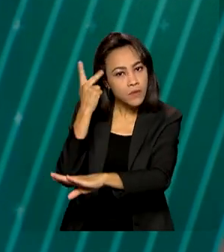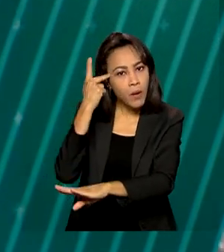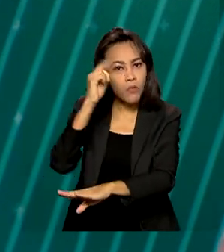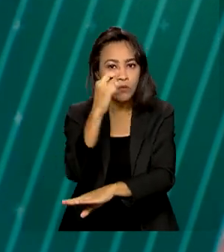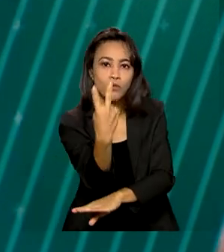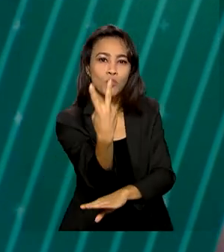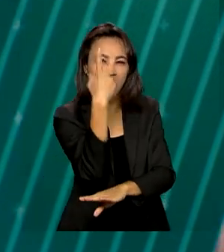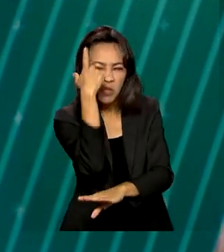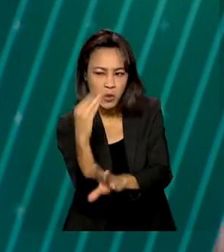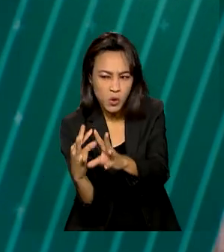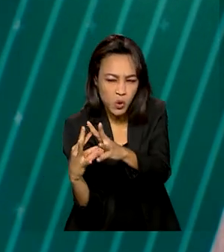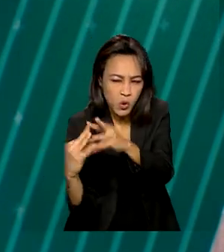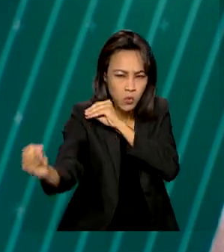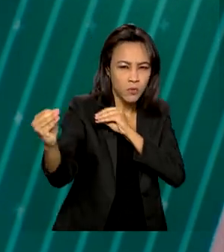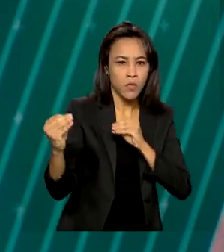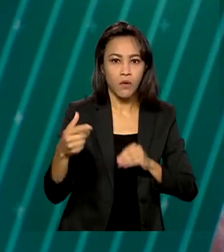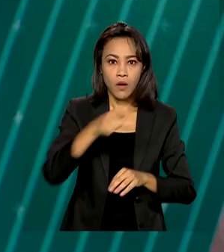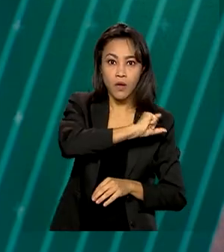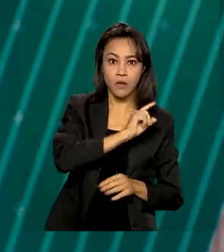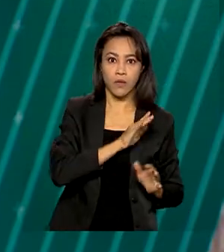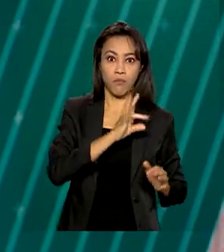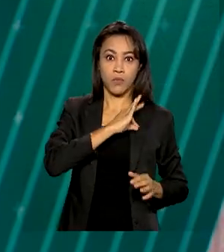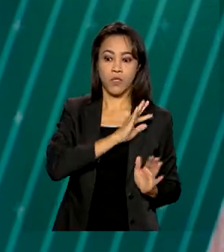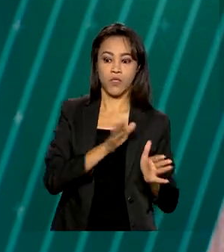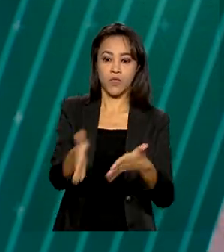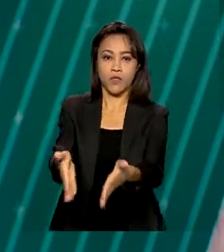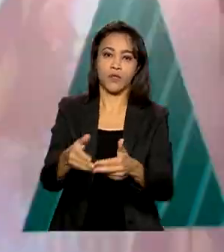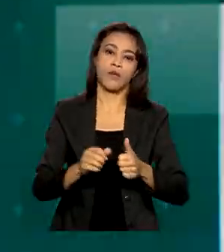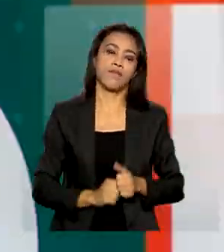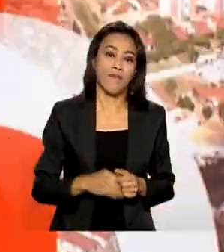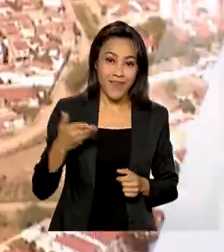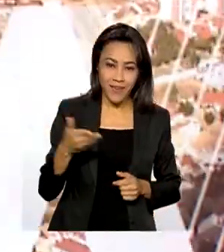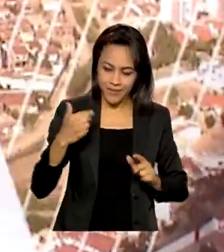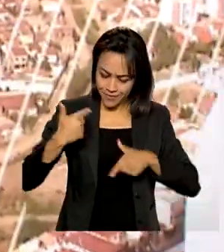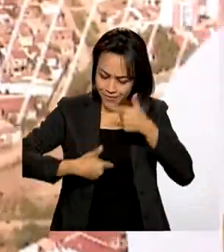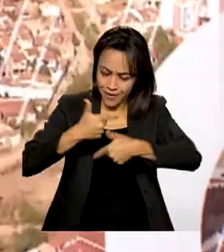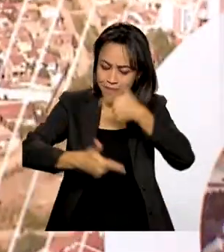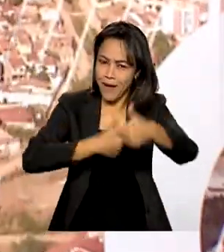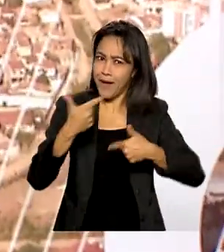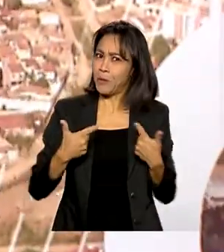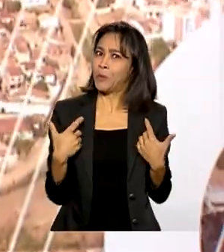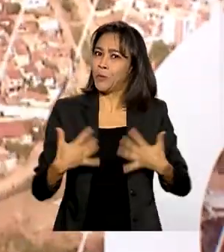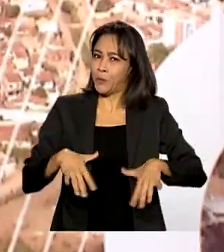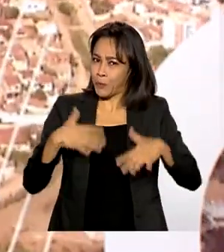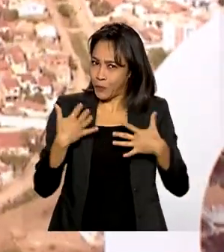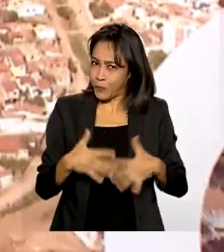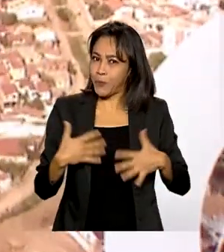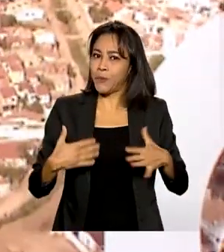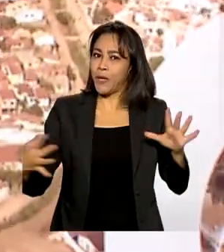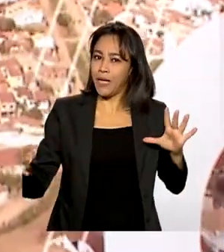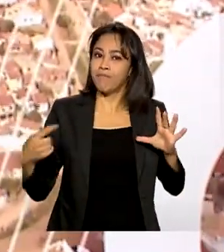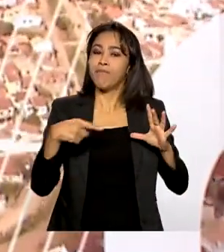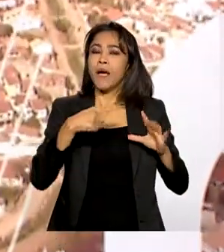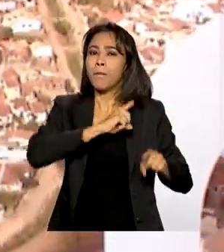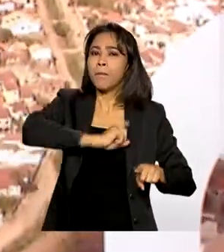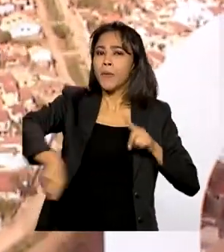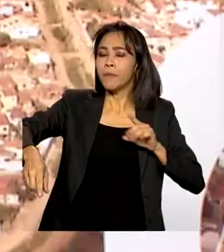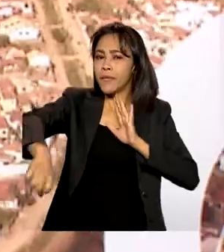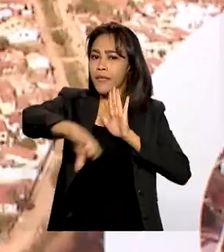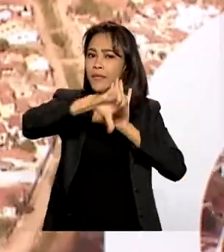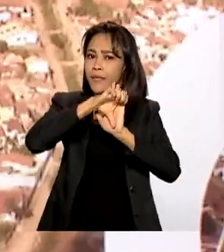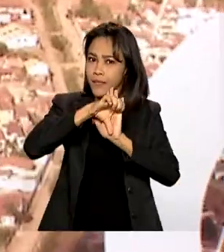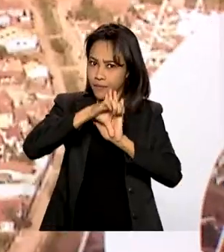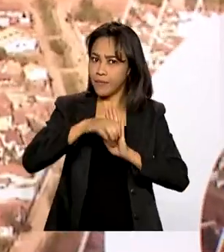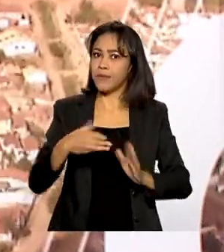pessoas fugiram antes da chegada da polícia. A ação faz parte da Operação Óstio para coibir crimes